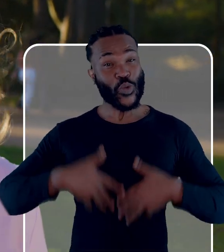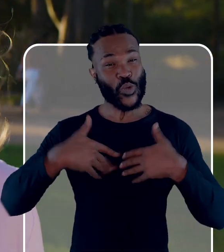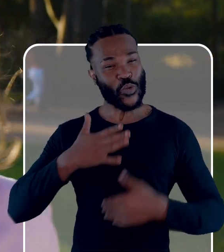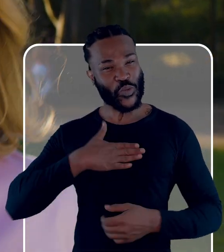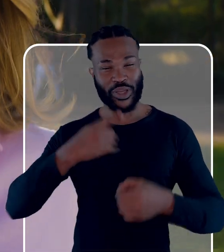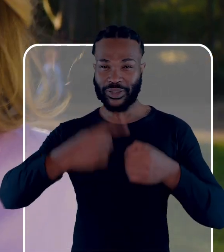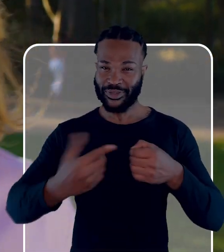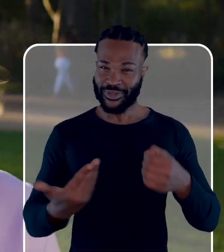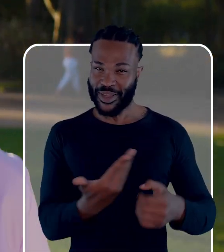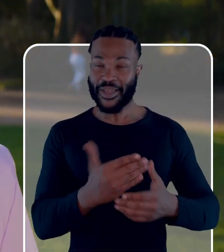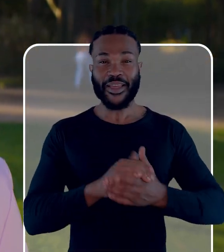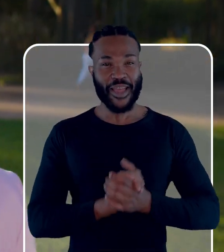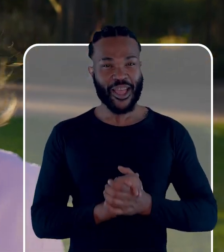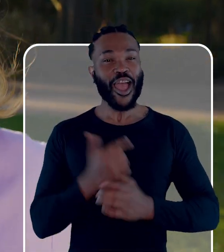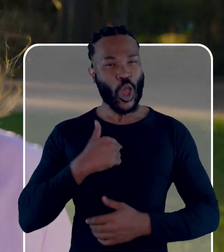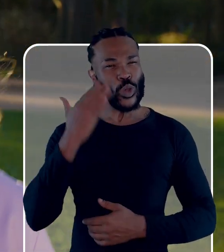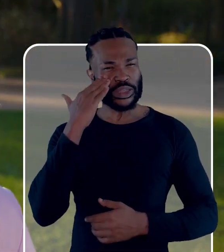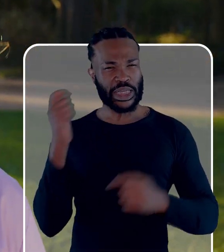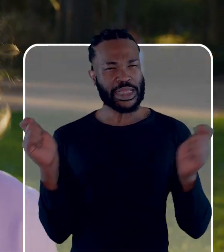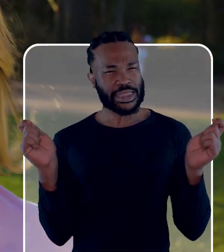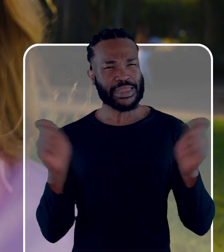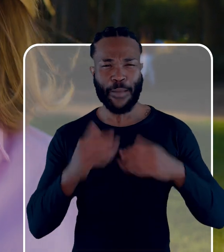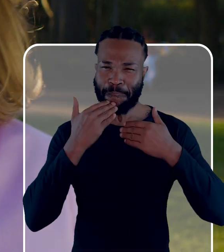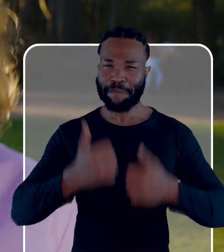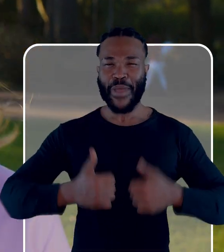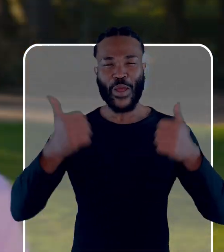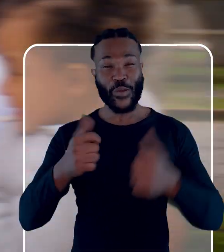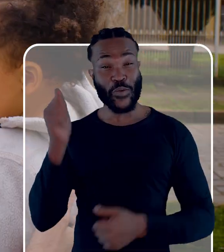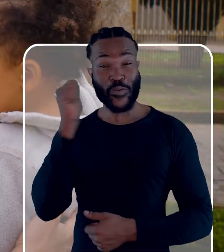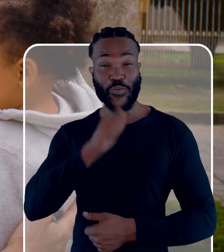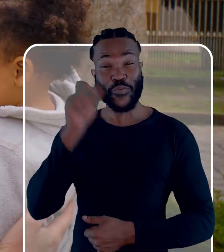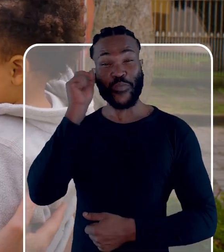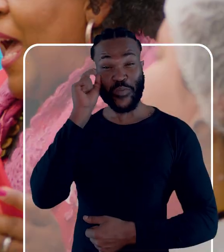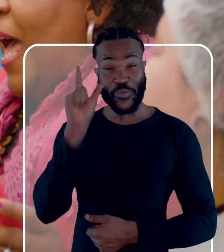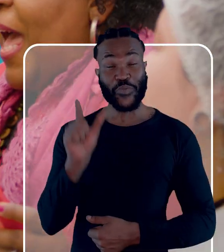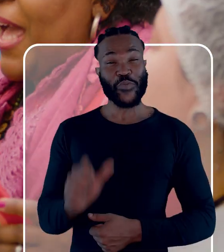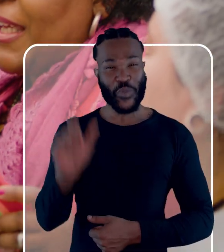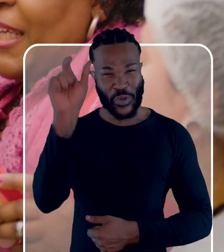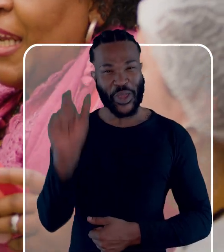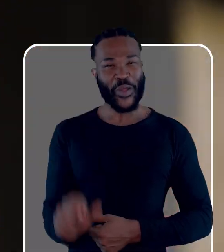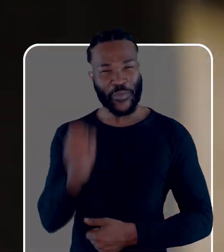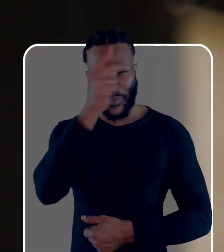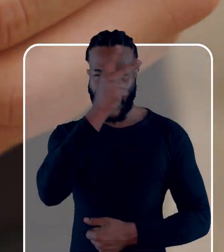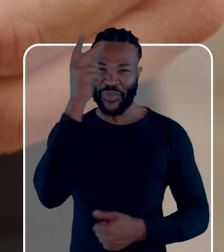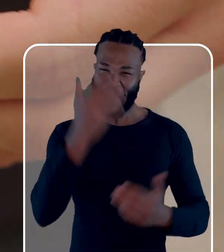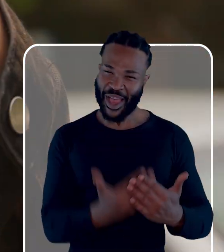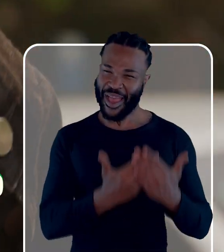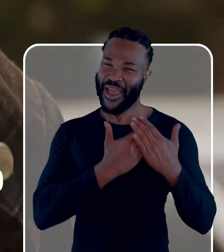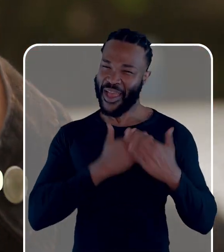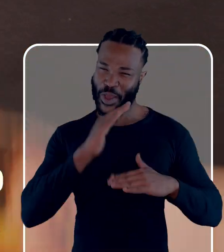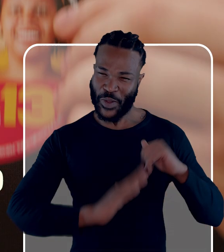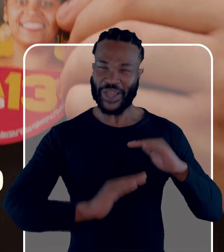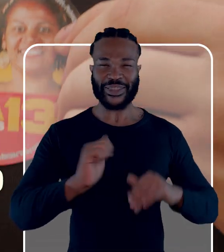orgulho da minha cidade e sei que ela pode ser melhor. A Maria, minha prefeita de